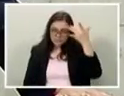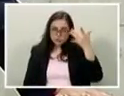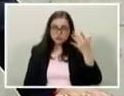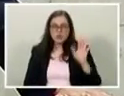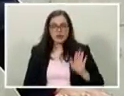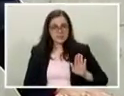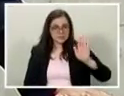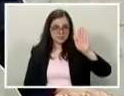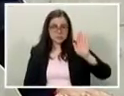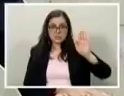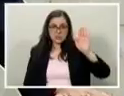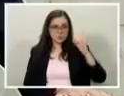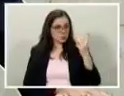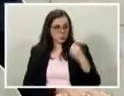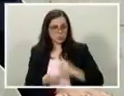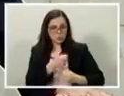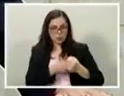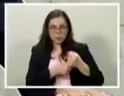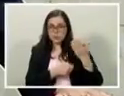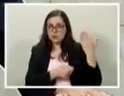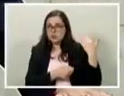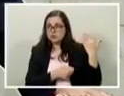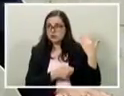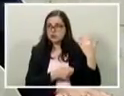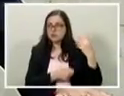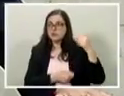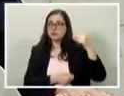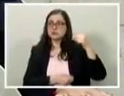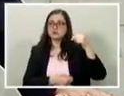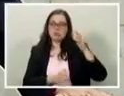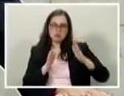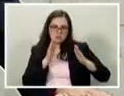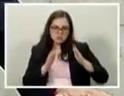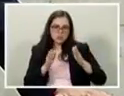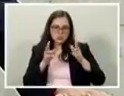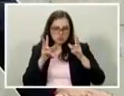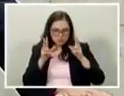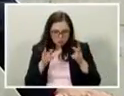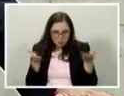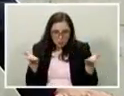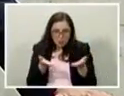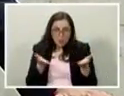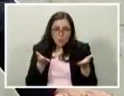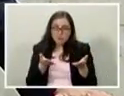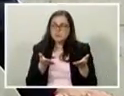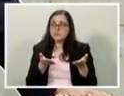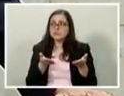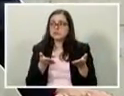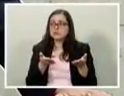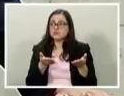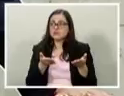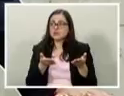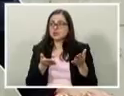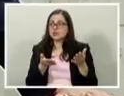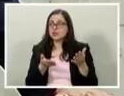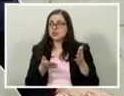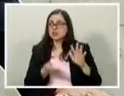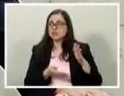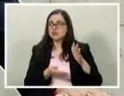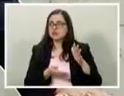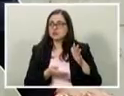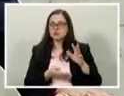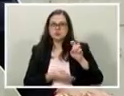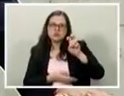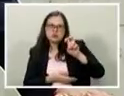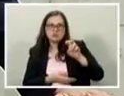e que, há um ano atrás, nesta mesma época, estava ali com 5%, 6% das